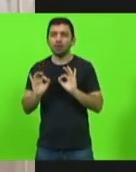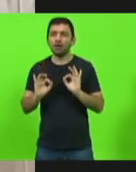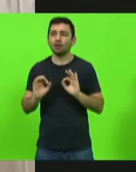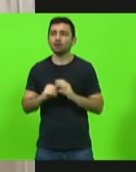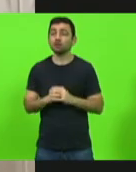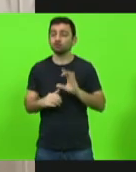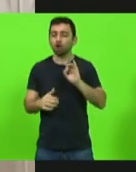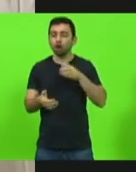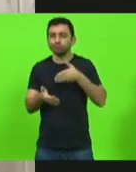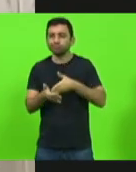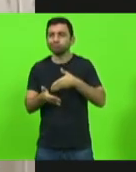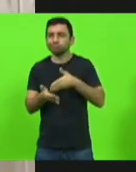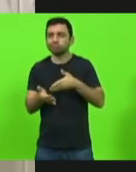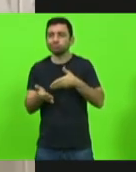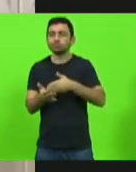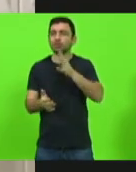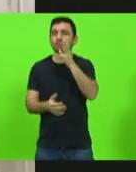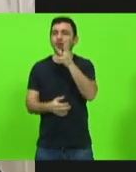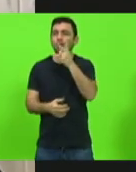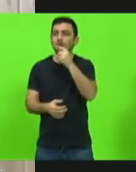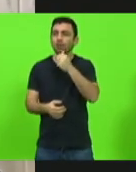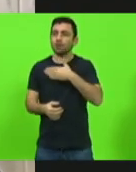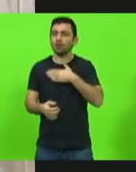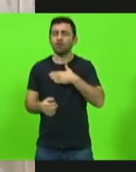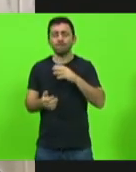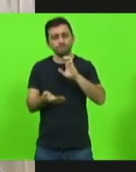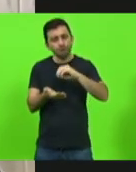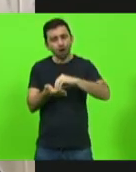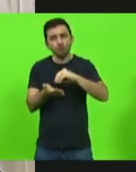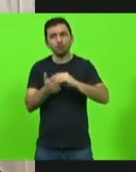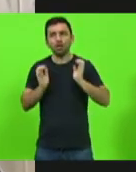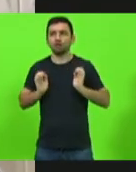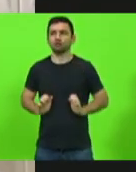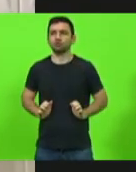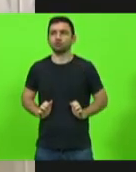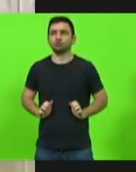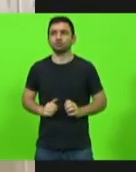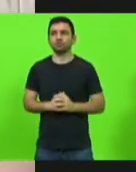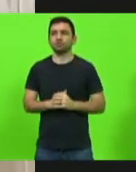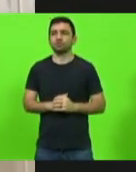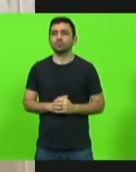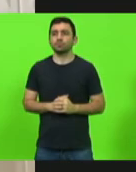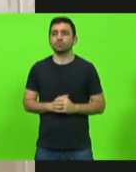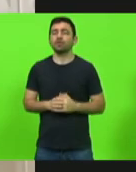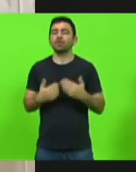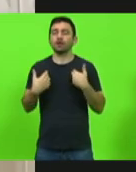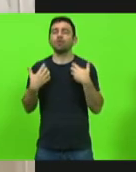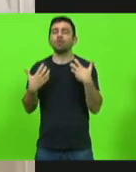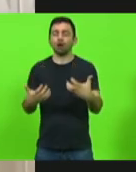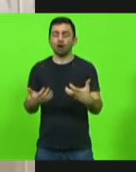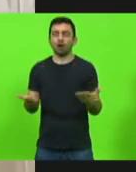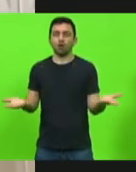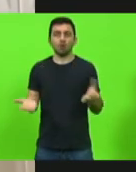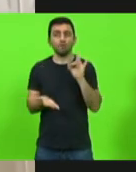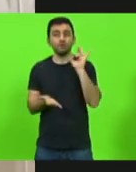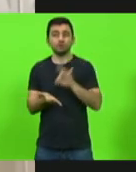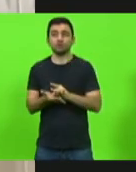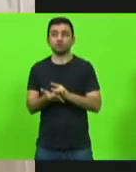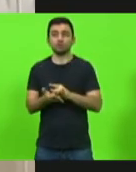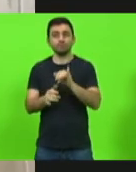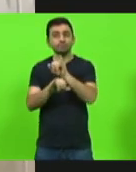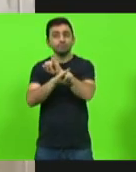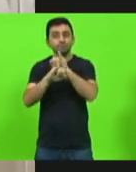retardar o trabalho de um parlamentar. Isso é falta de ética no meu entendimento. Então, eu gostaria de deixar oficiado a mesa aqui que